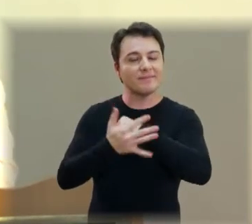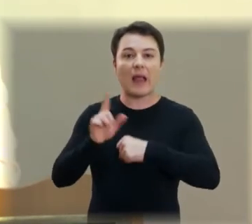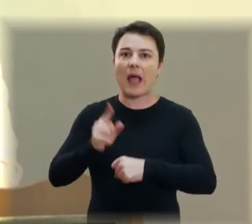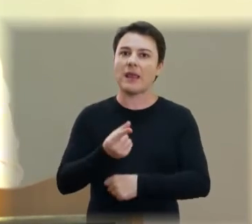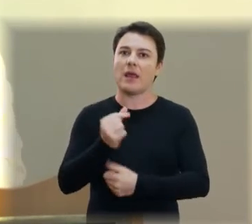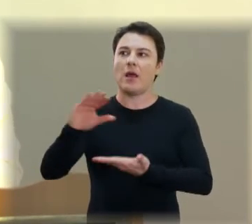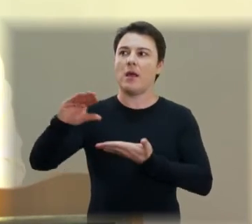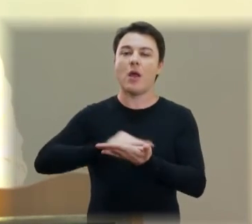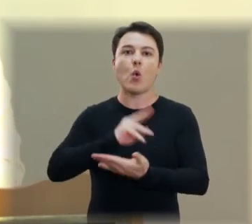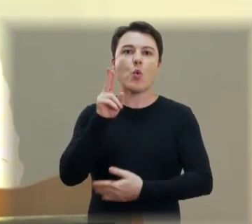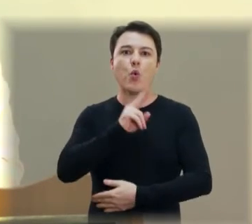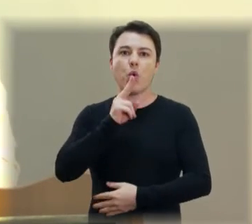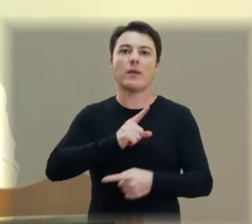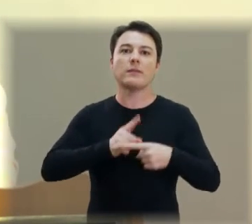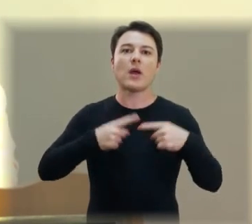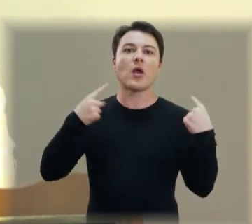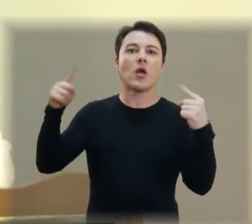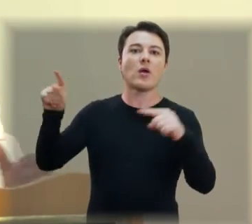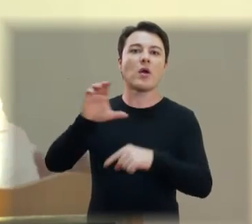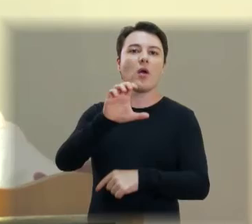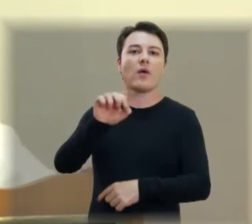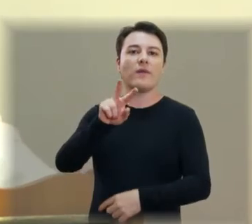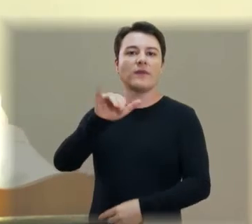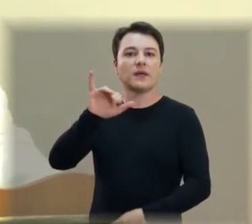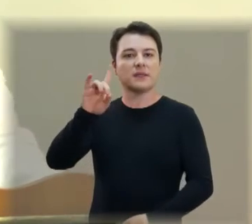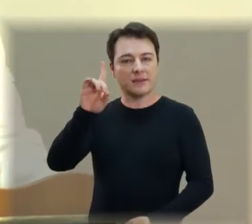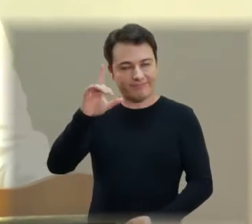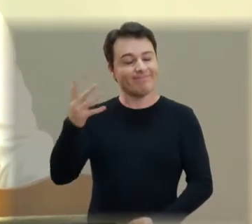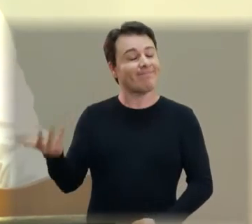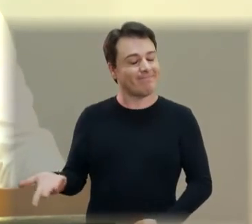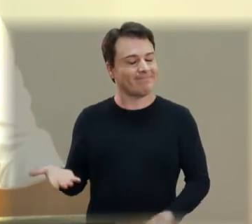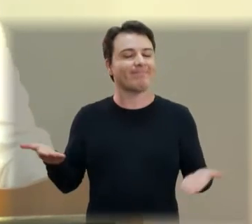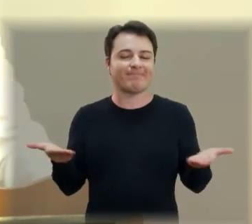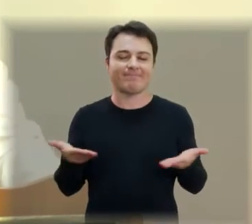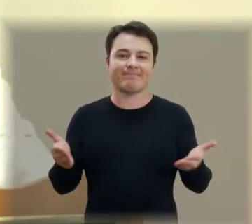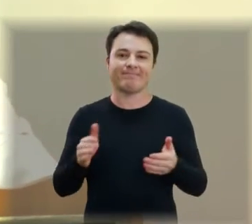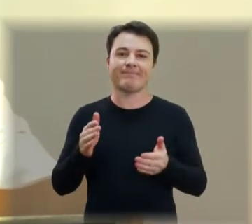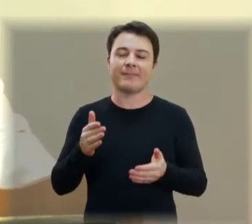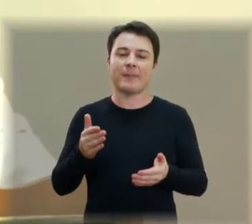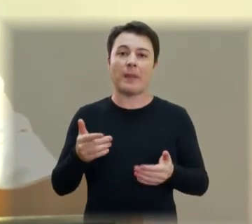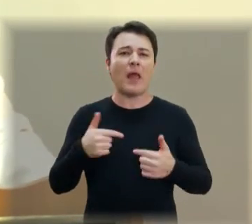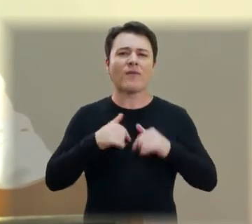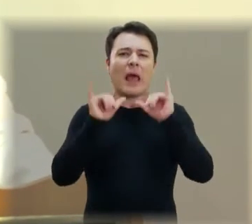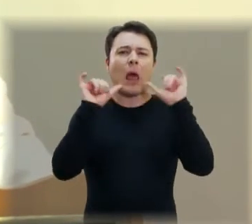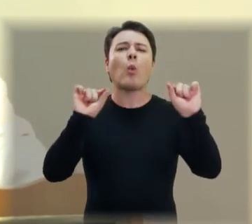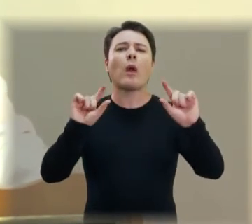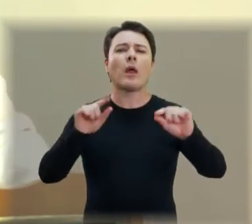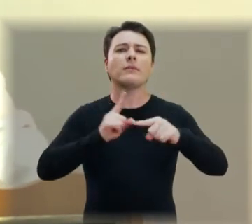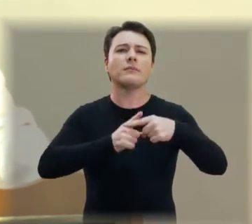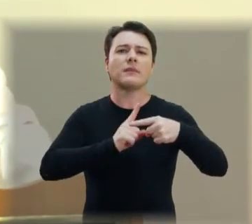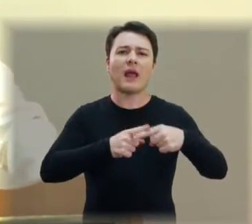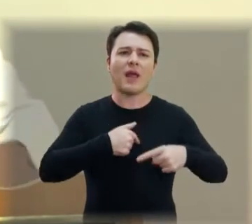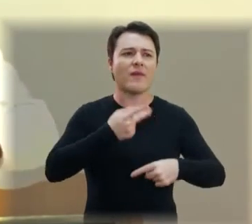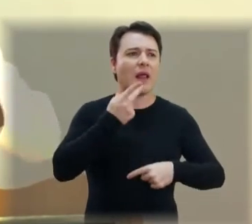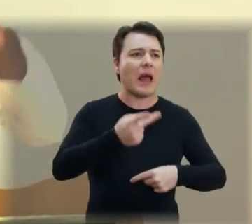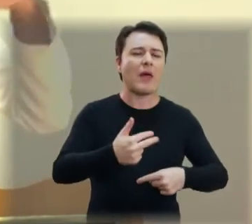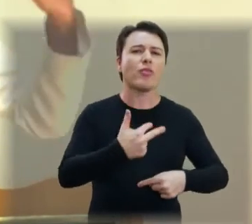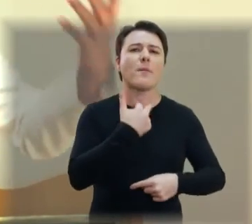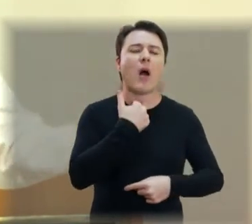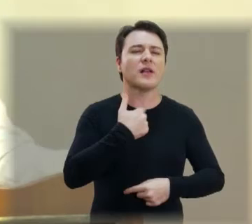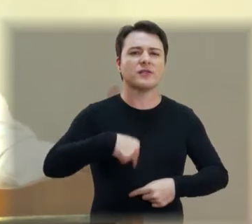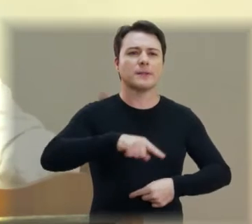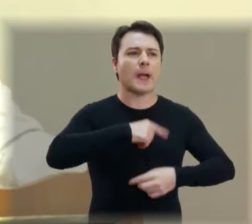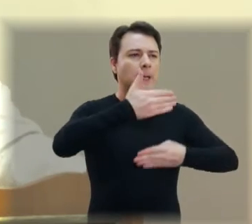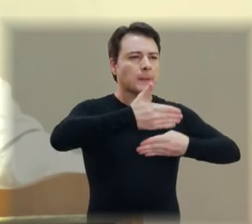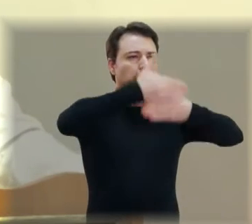vem para combater o Covid neste período de pandemia. E por que eu estou dizendo isso, linkando com não podemos construir muros, nós temos